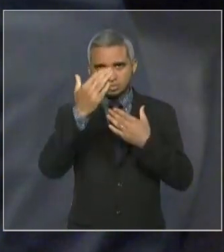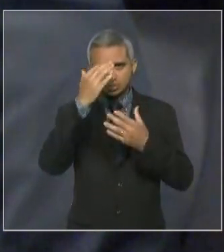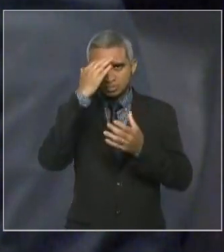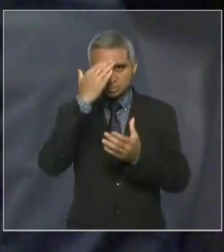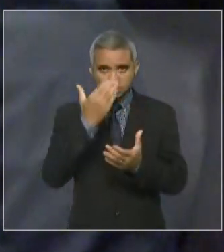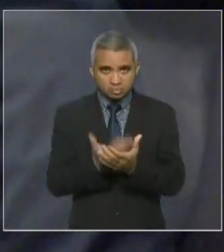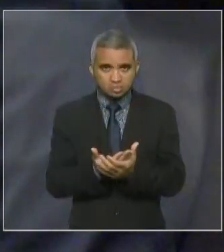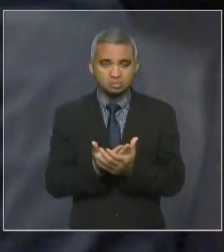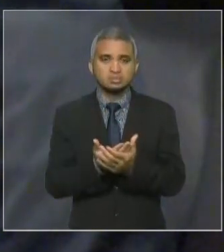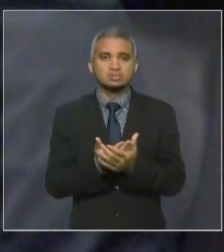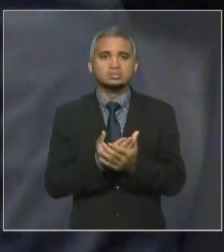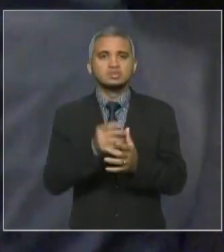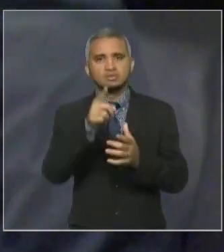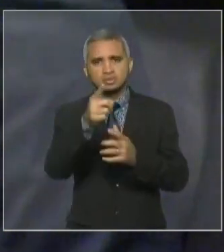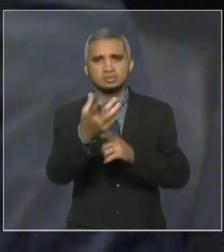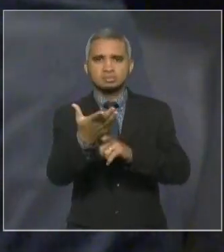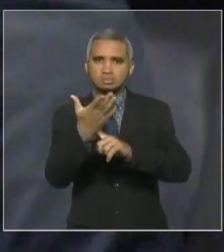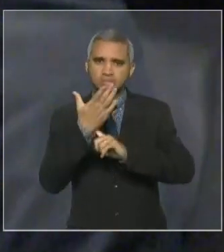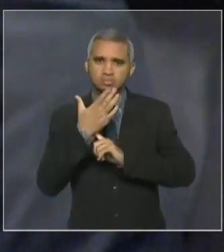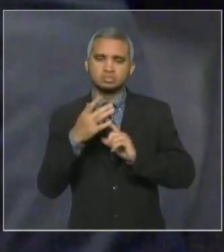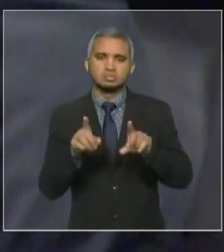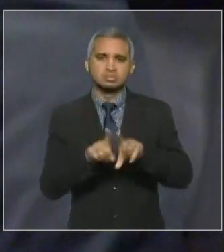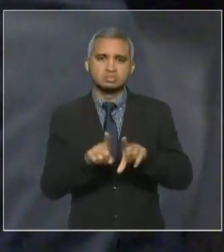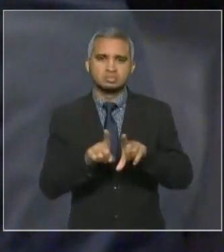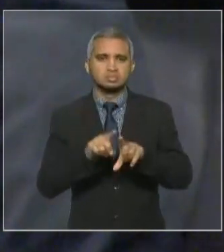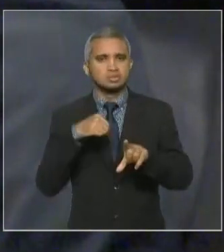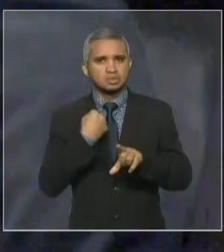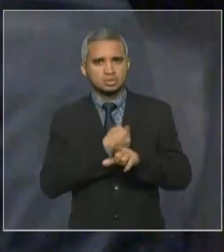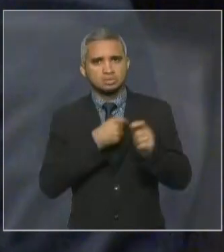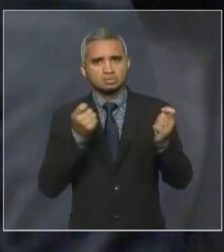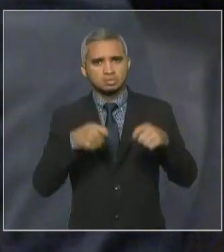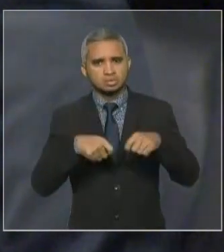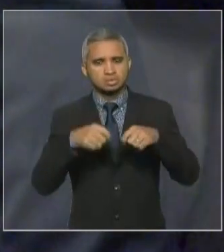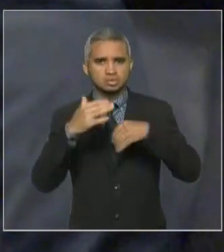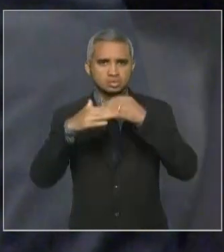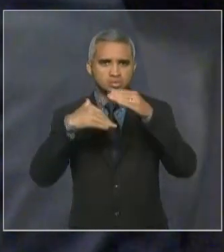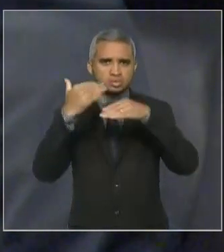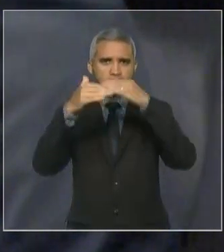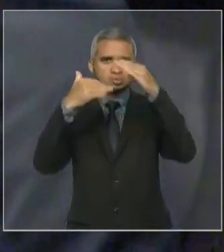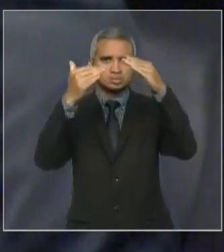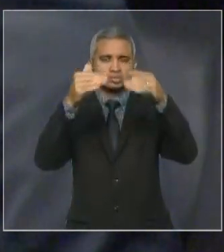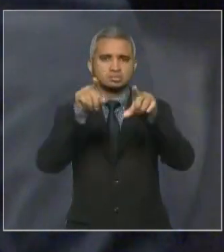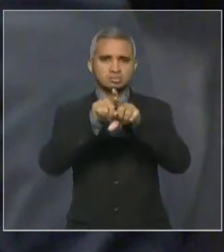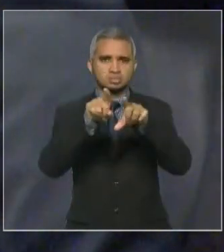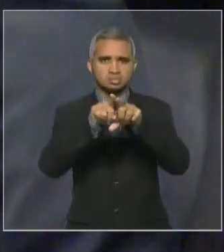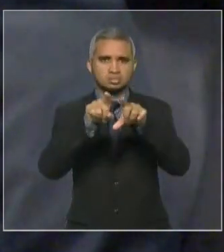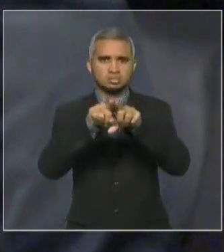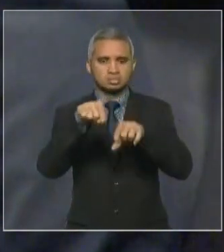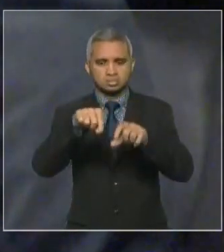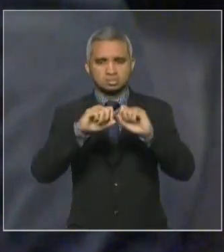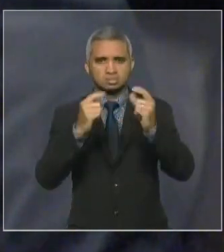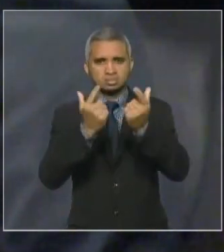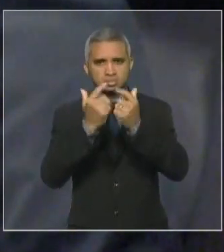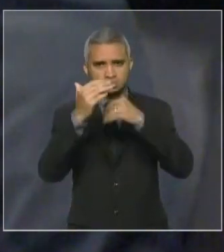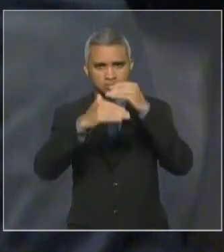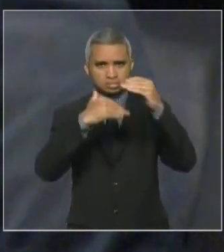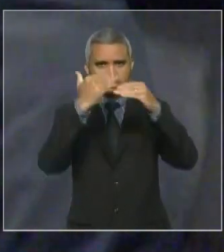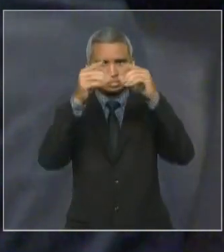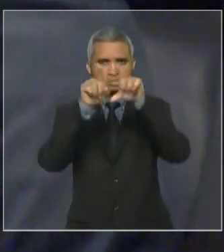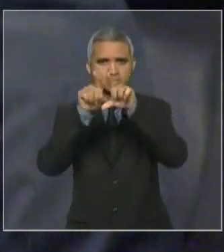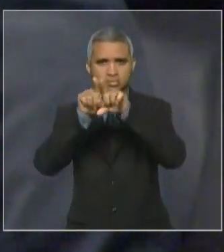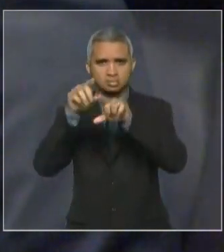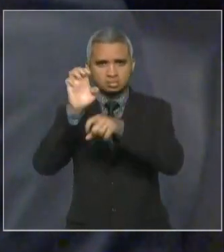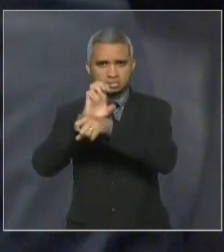para que a gente possa conduzir os trabalhos na Casa, para que o desenvolvimento e o progresso do Estado do Maranhão não possam parar. E desejo boa sorte, mais uma vez, na